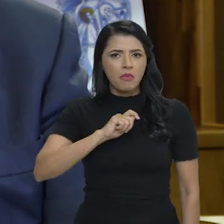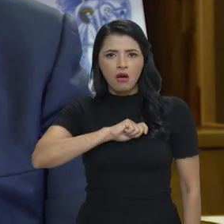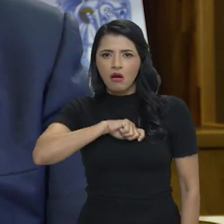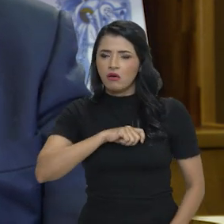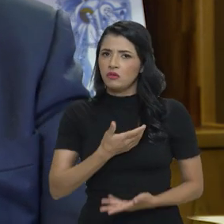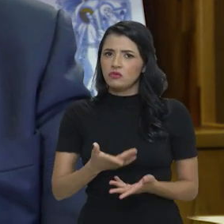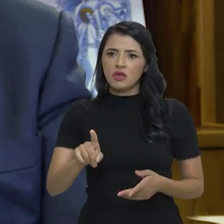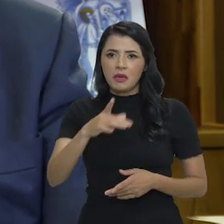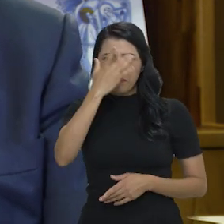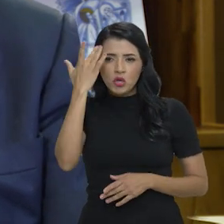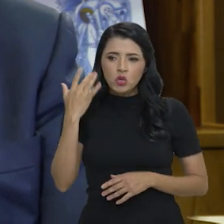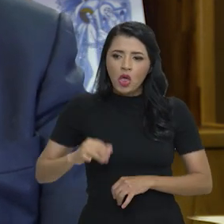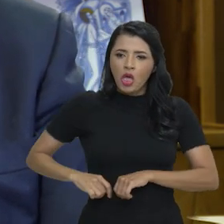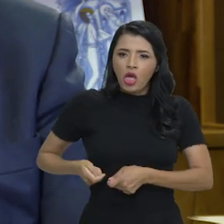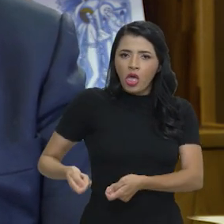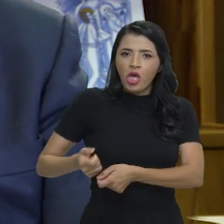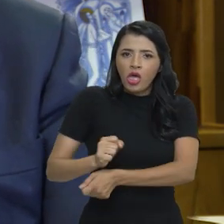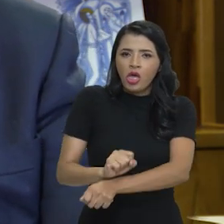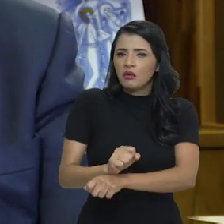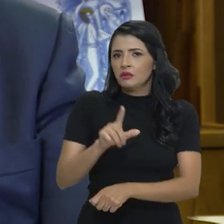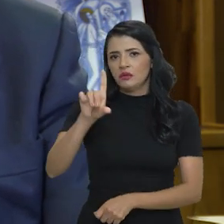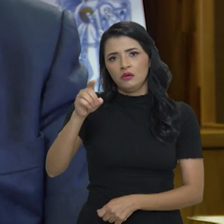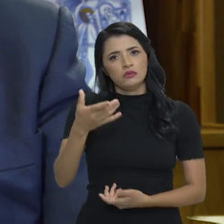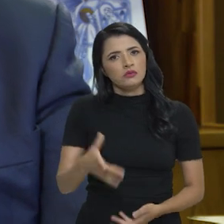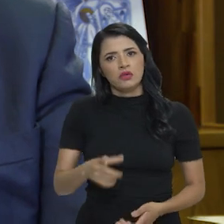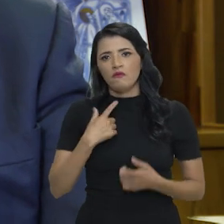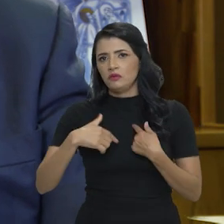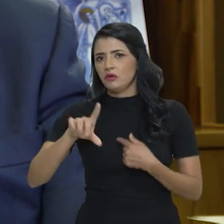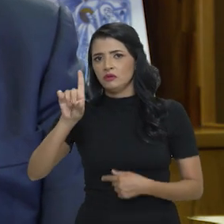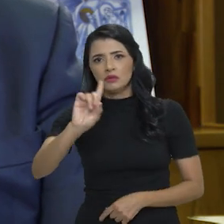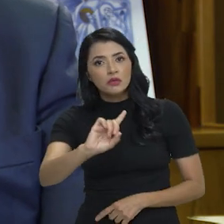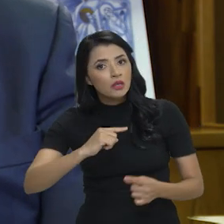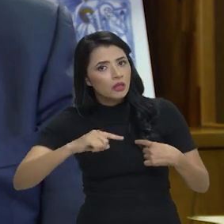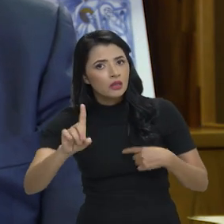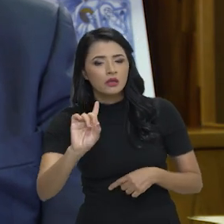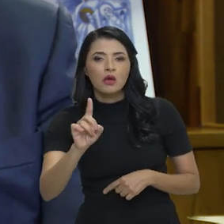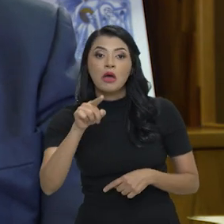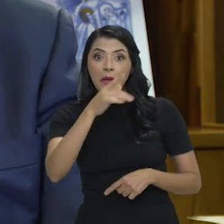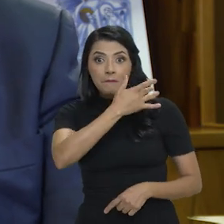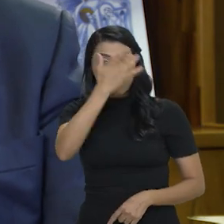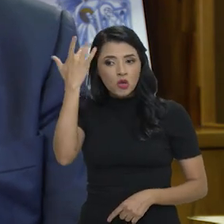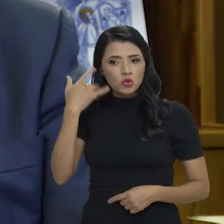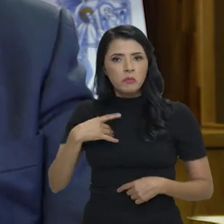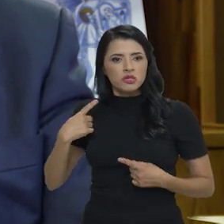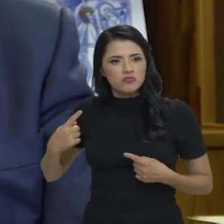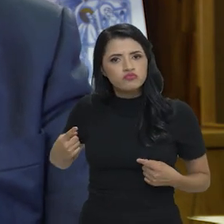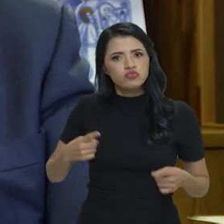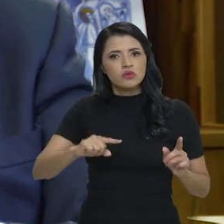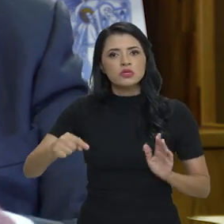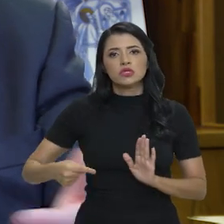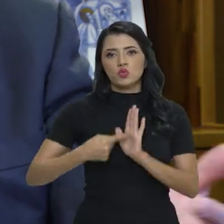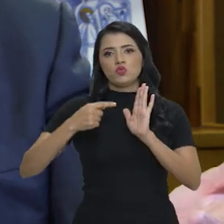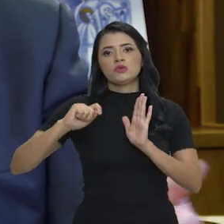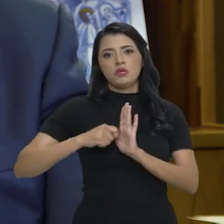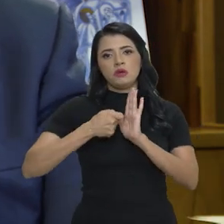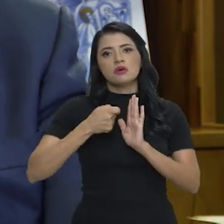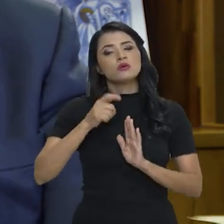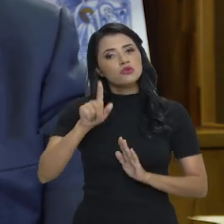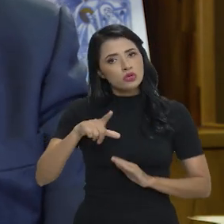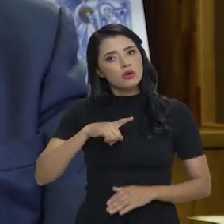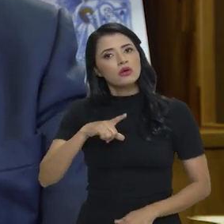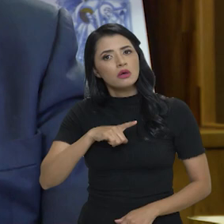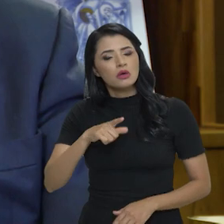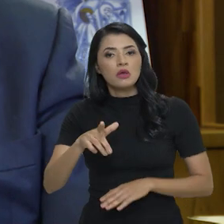Deus não quer a maldade, Deus não quer ninguém sendo escravizado. Então, é preciso que as pessoas reajam e denunciem. É como houve tantas